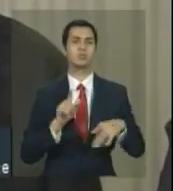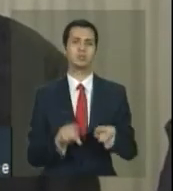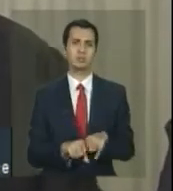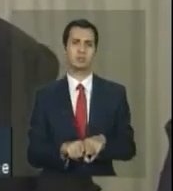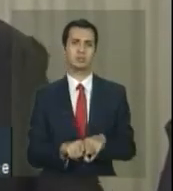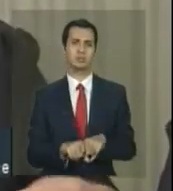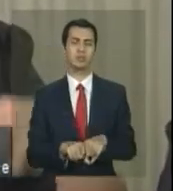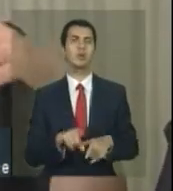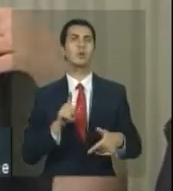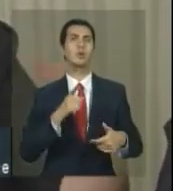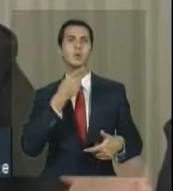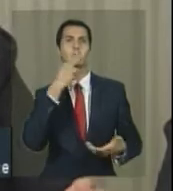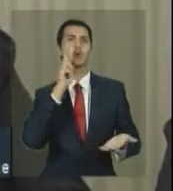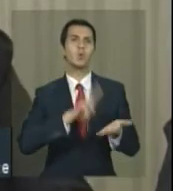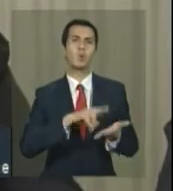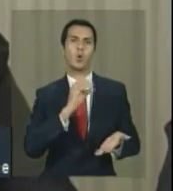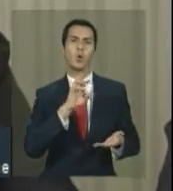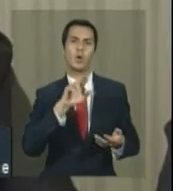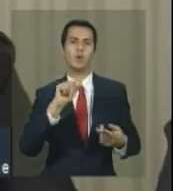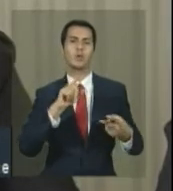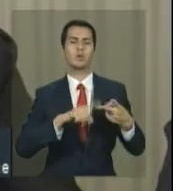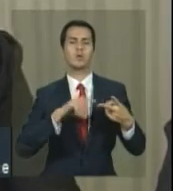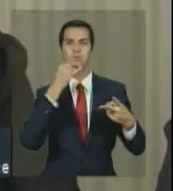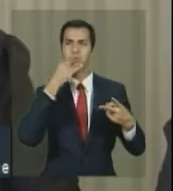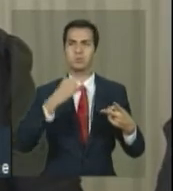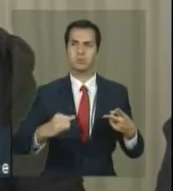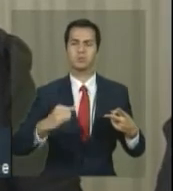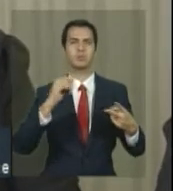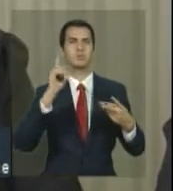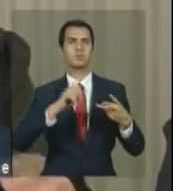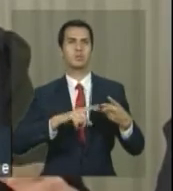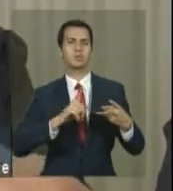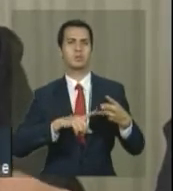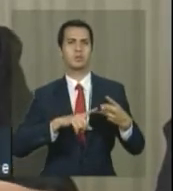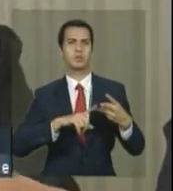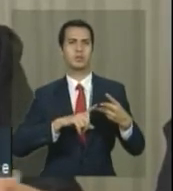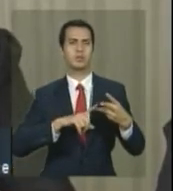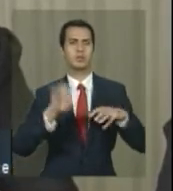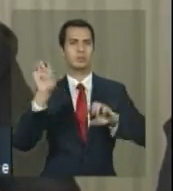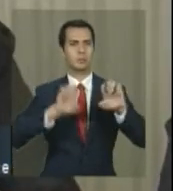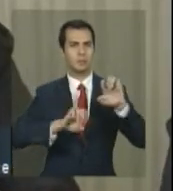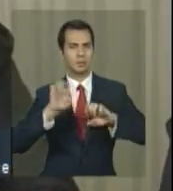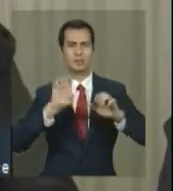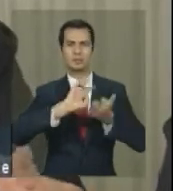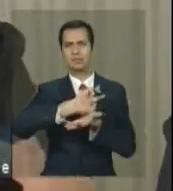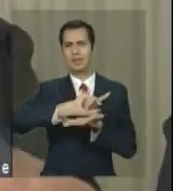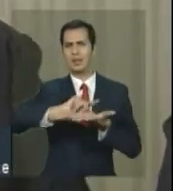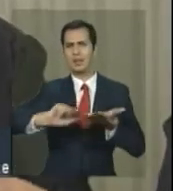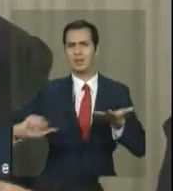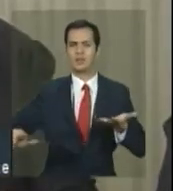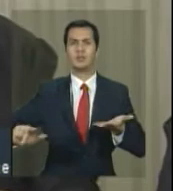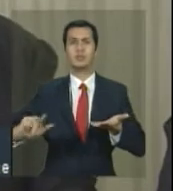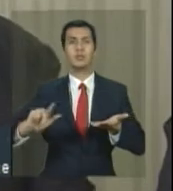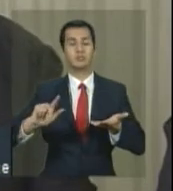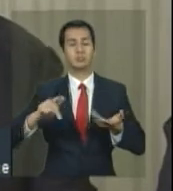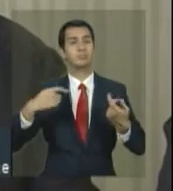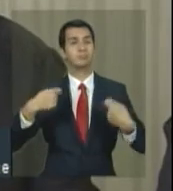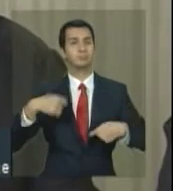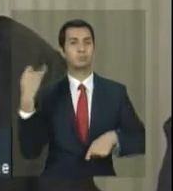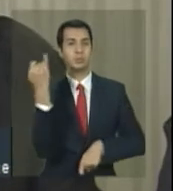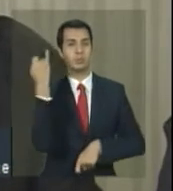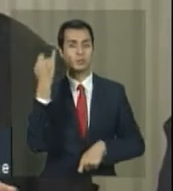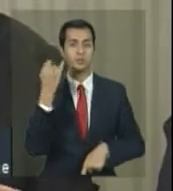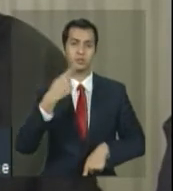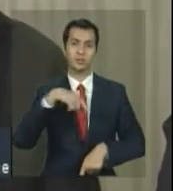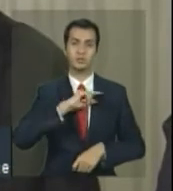correios, companhia de energia elétrica, companhia de saneamento. Hoje, ter um cadastro funcionando bem interessa não só